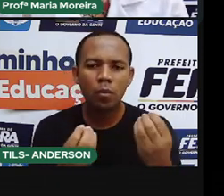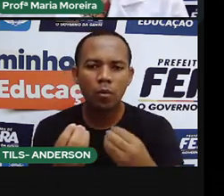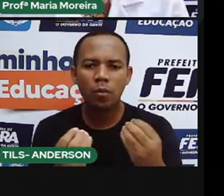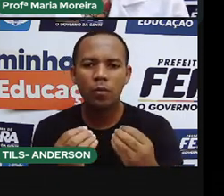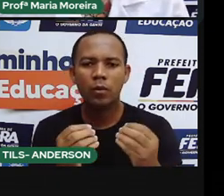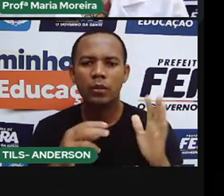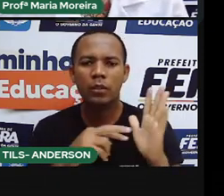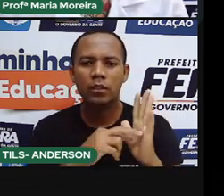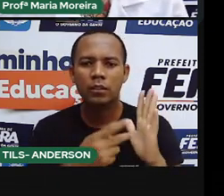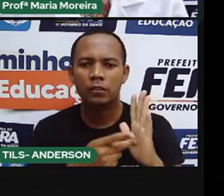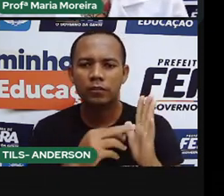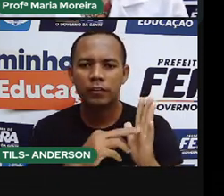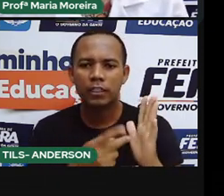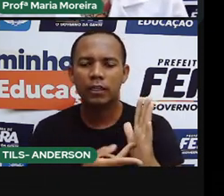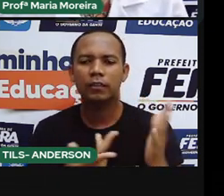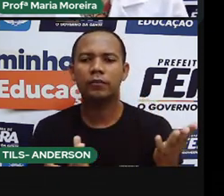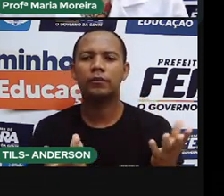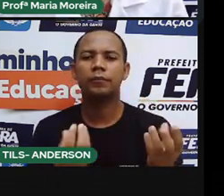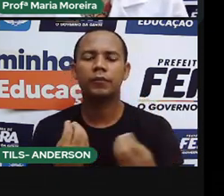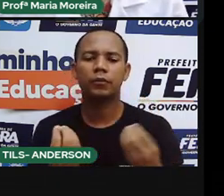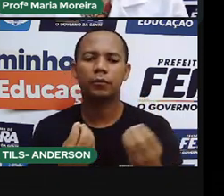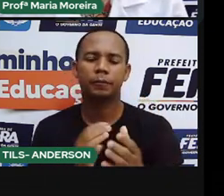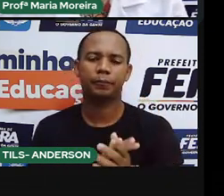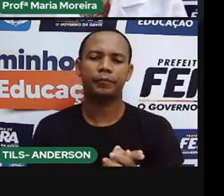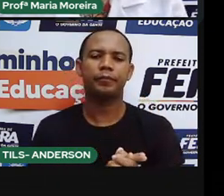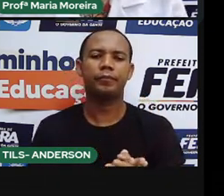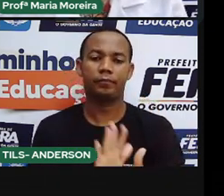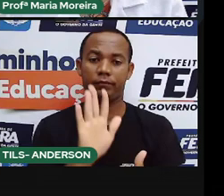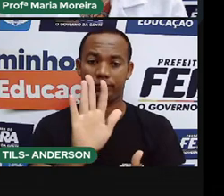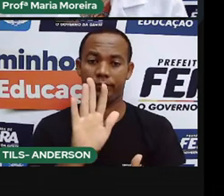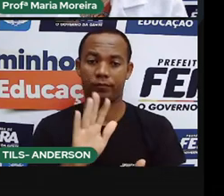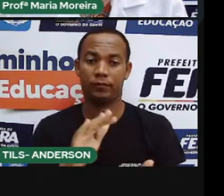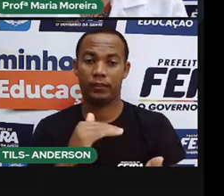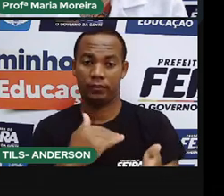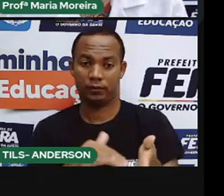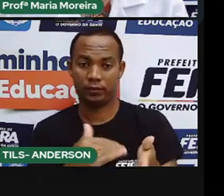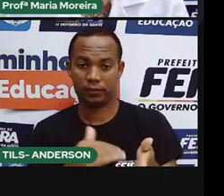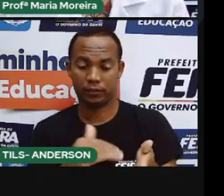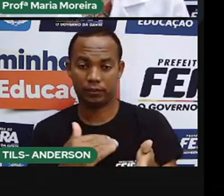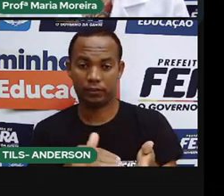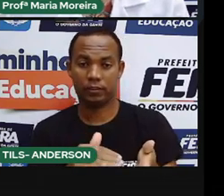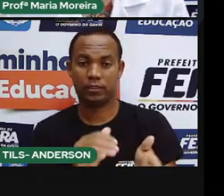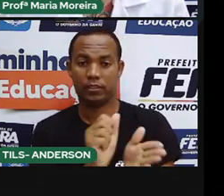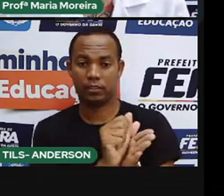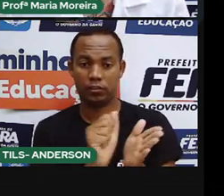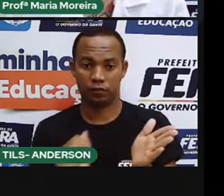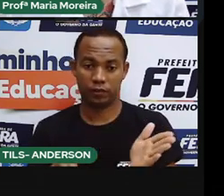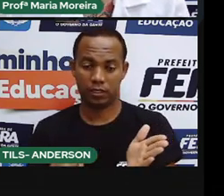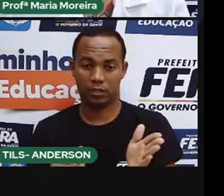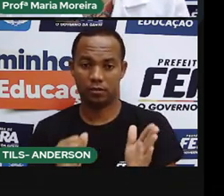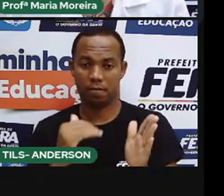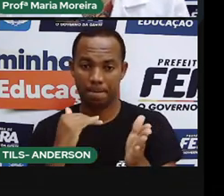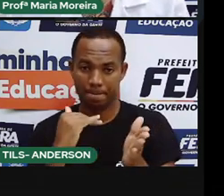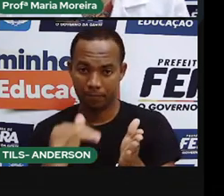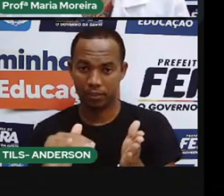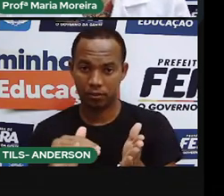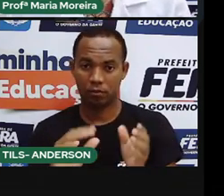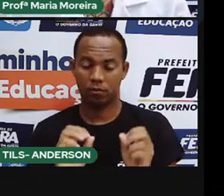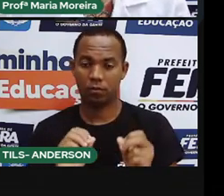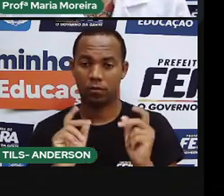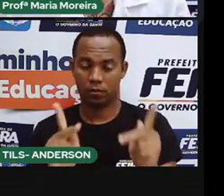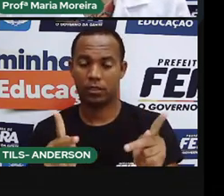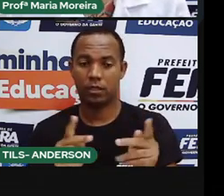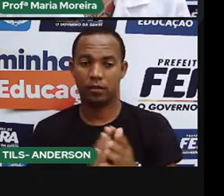ela é uma atividade que é orientada pela Secretaria de Educação. Vocês não são, na verdade, obrigados a fazerem essa atividade.